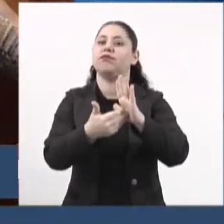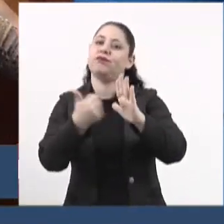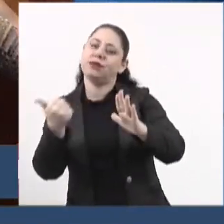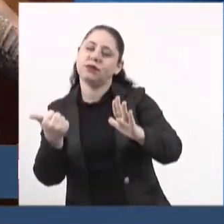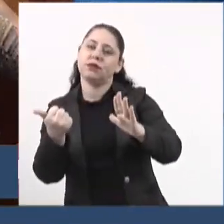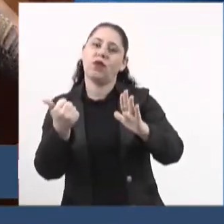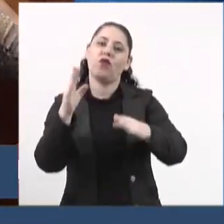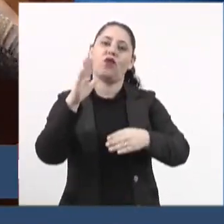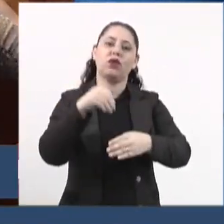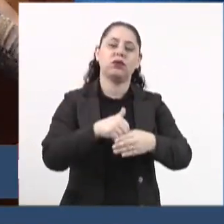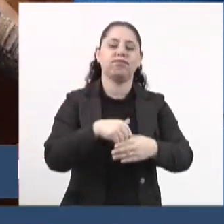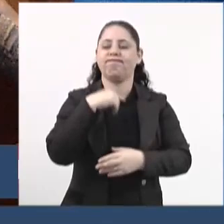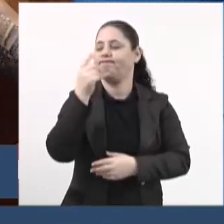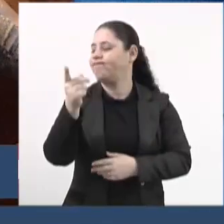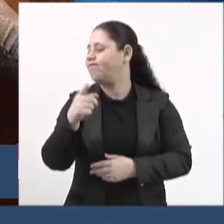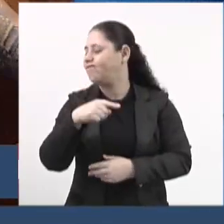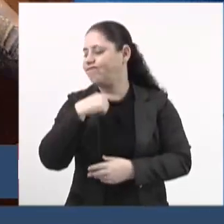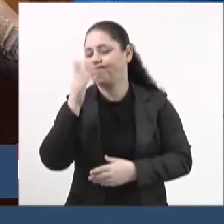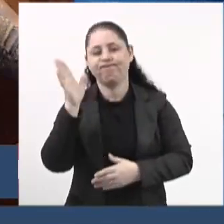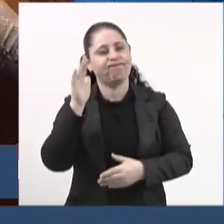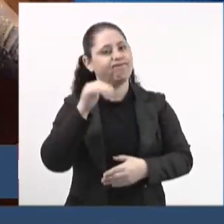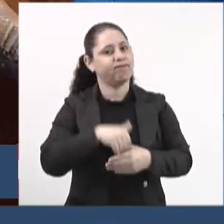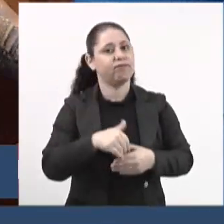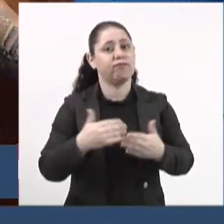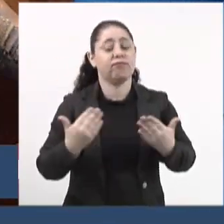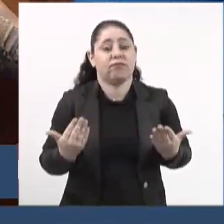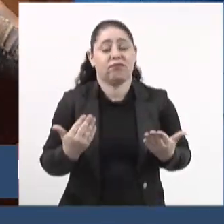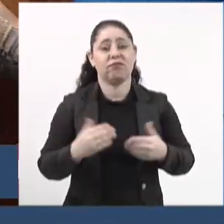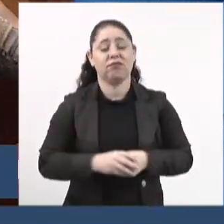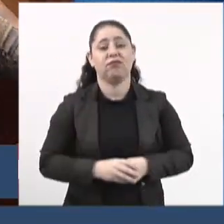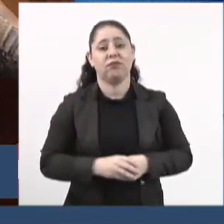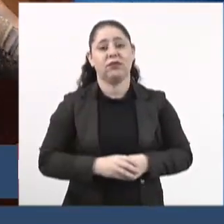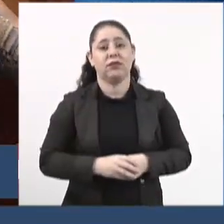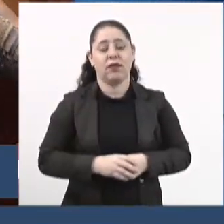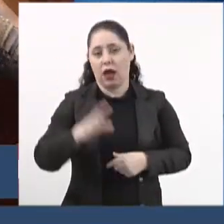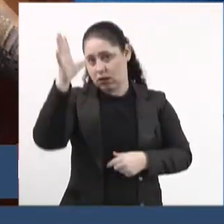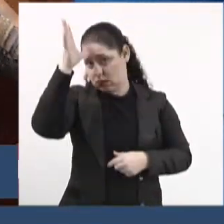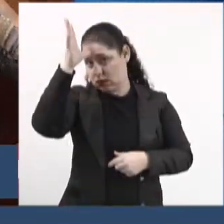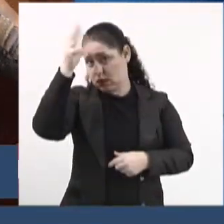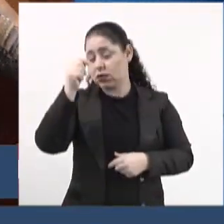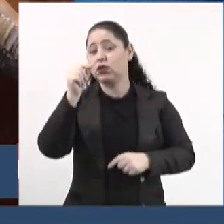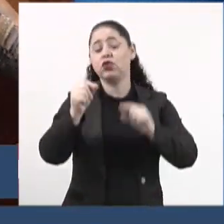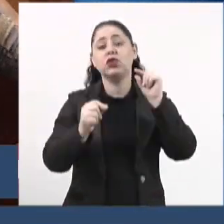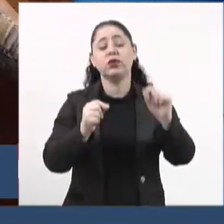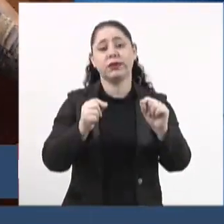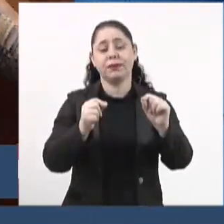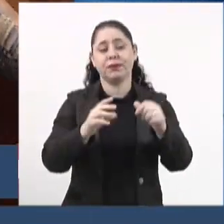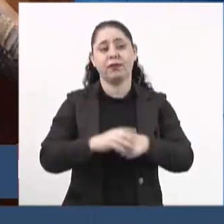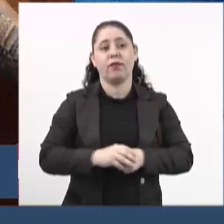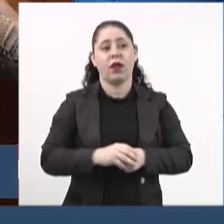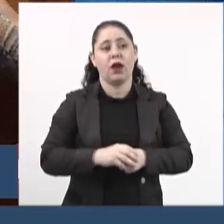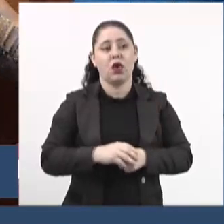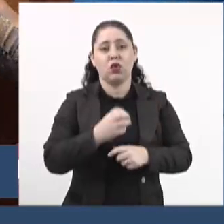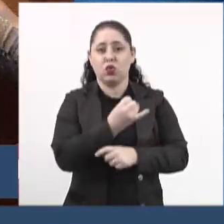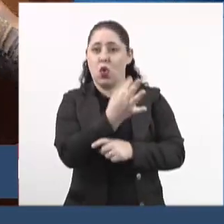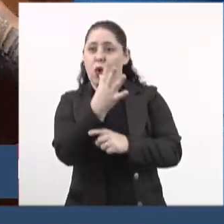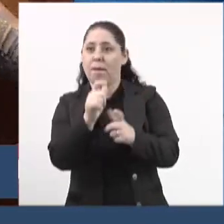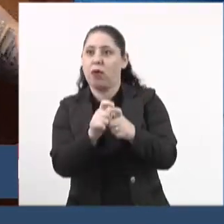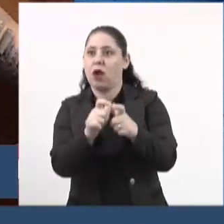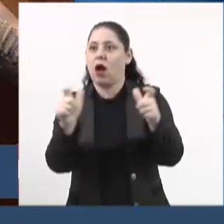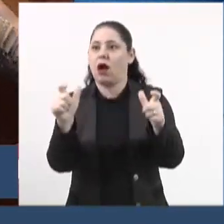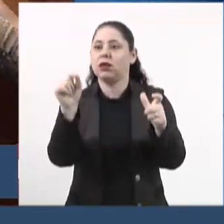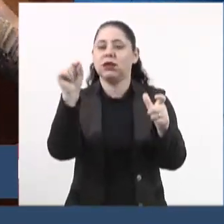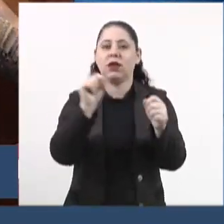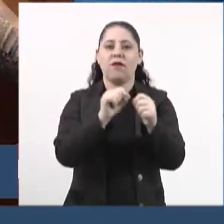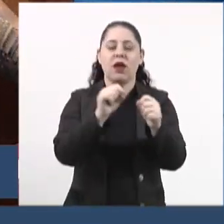pauta e a gente não conseguia votar. Aí decidiram por maioria esmagadora que